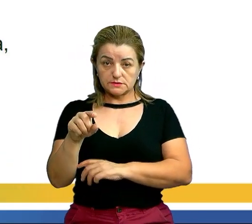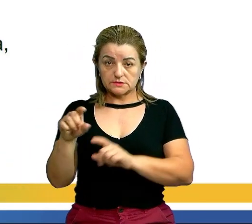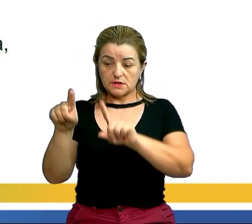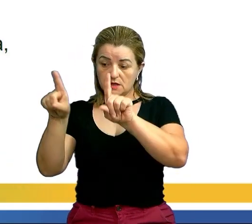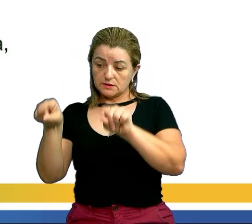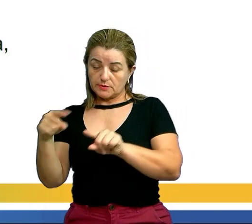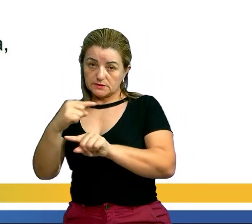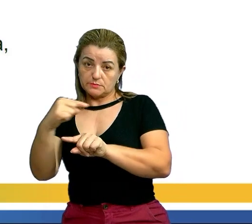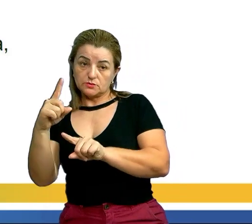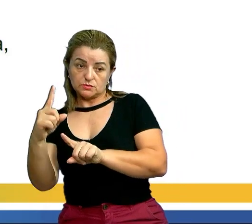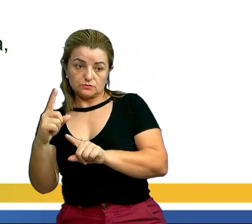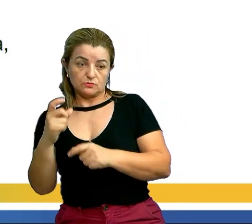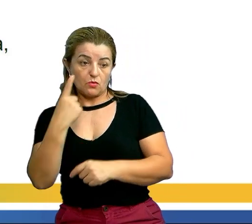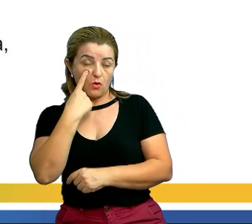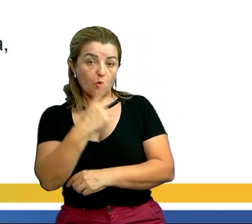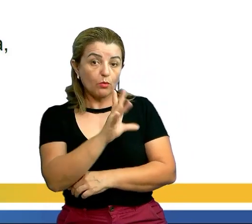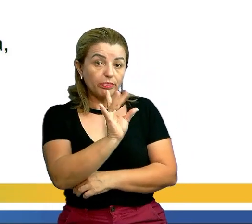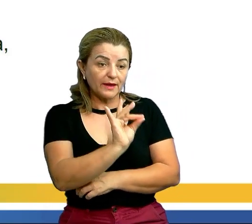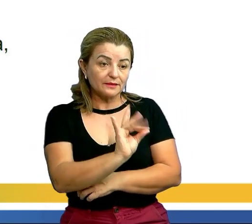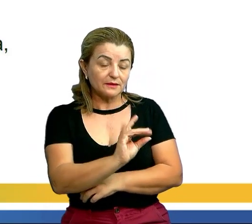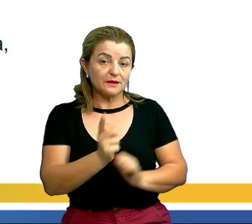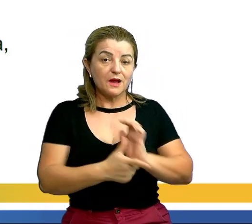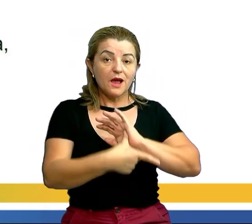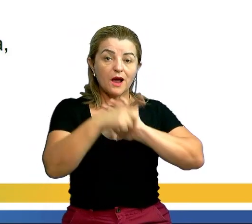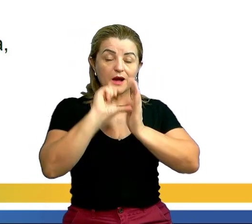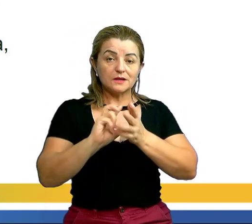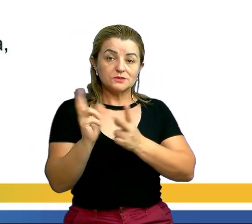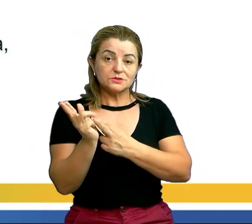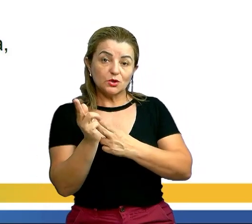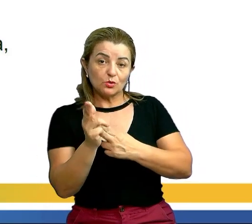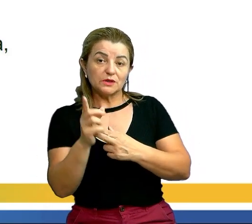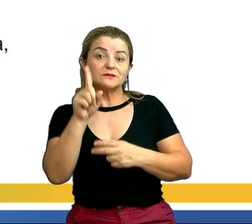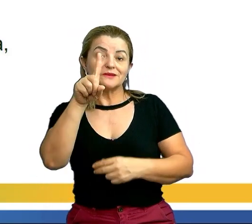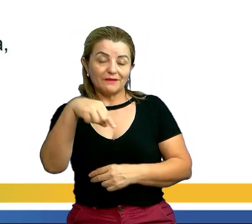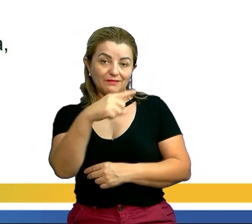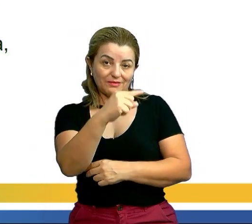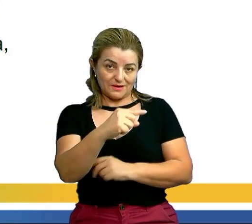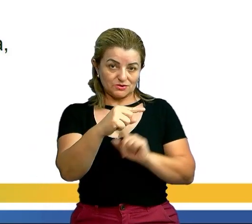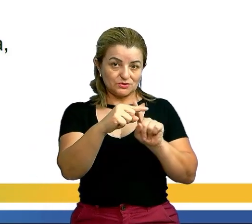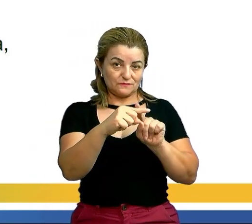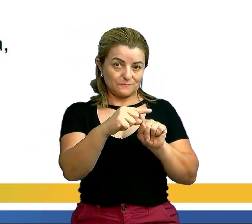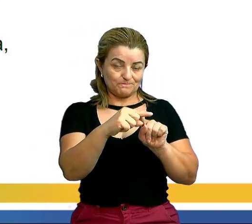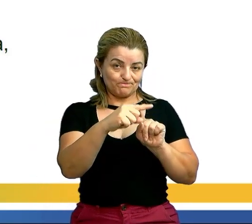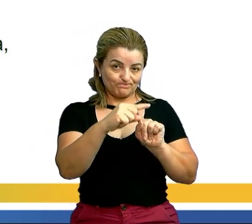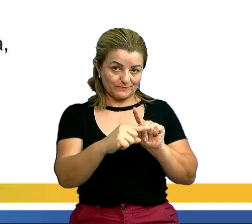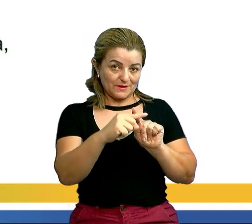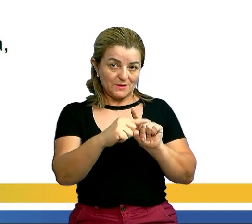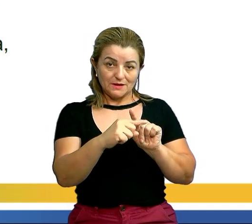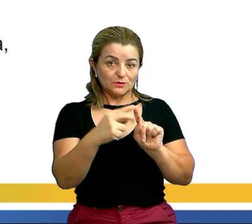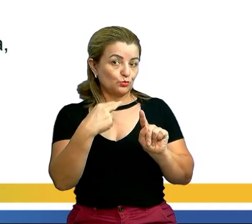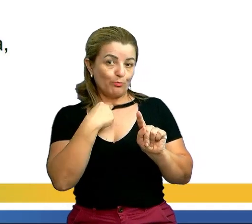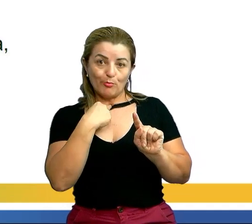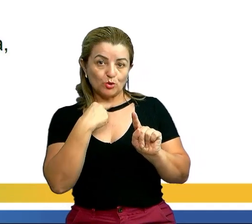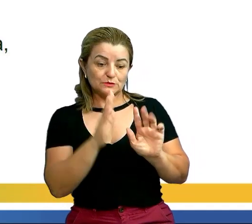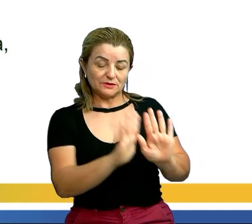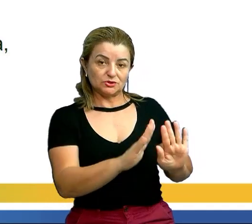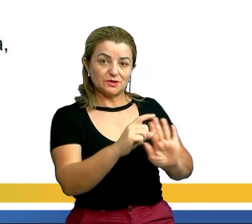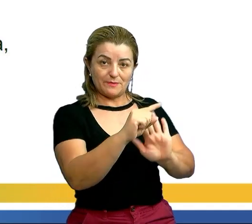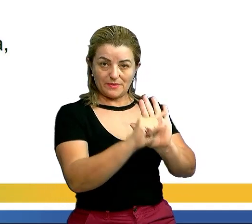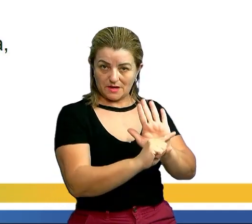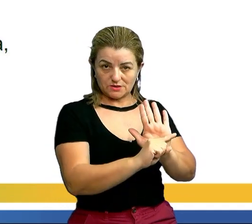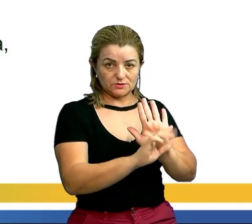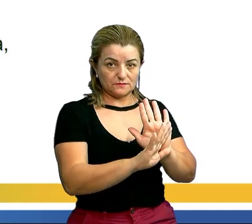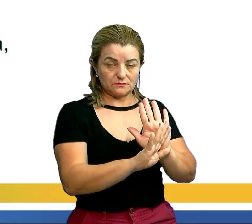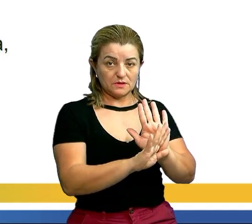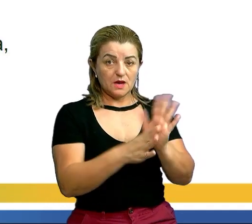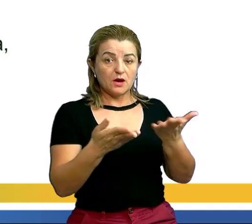Presta atenção nesse detalhe aqui. Antes da igualdade, está negativo. Então, eu não posso deixar antes da igualdade negativo. Vamos